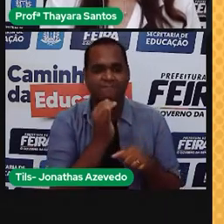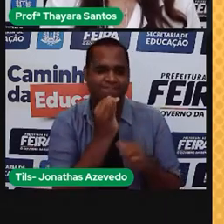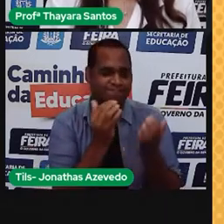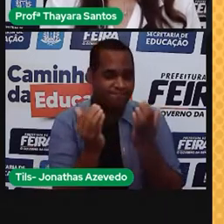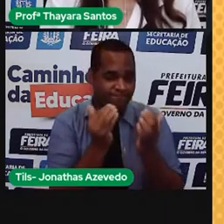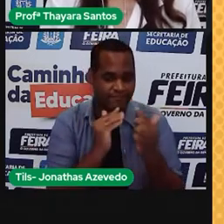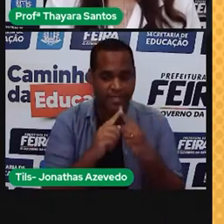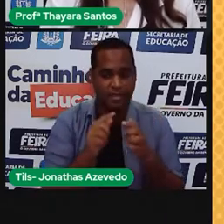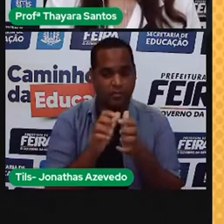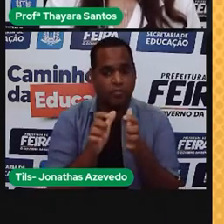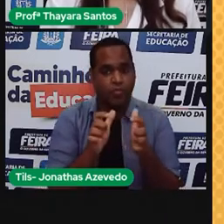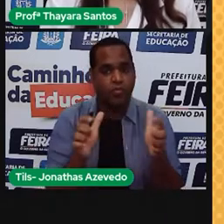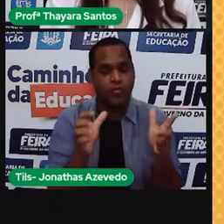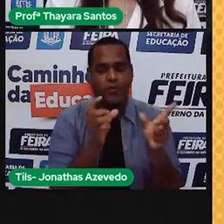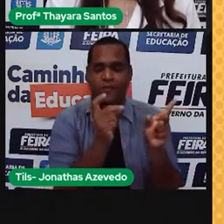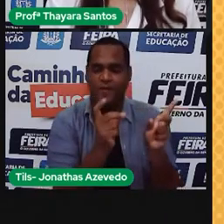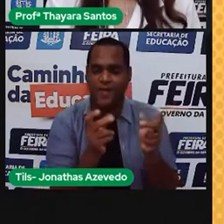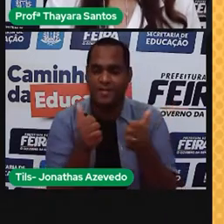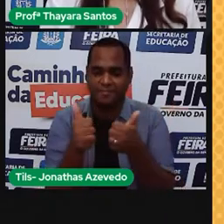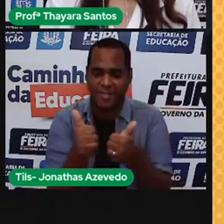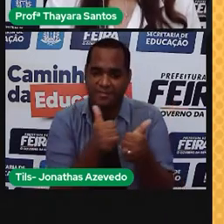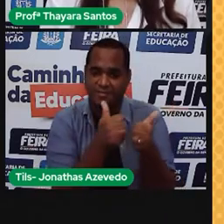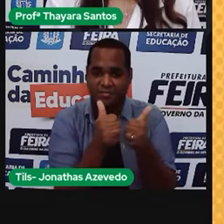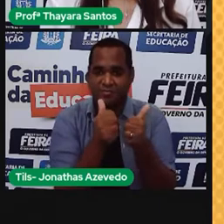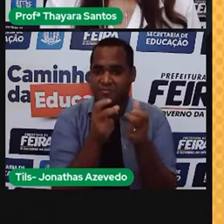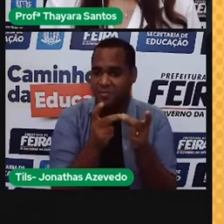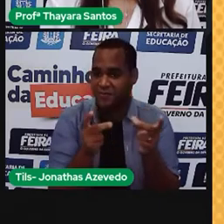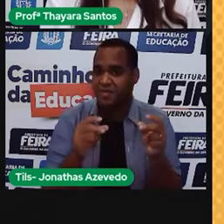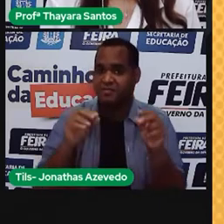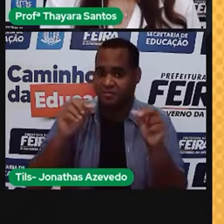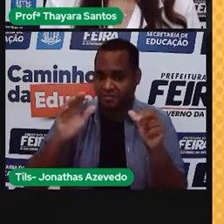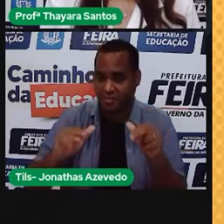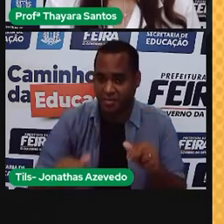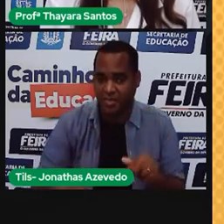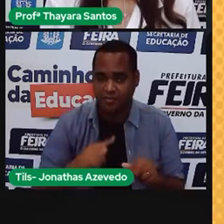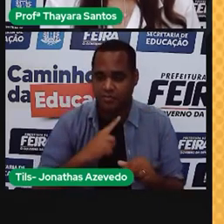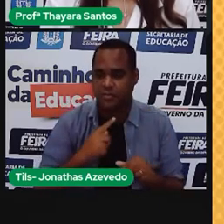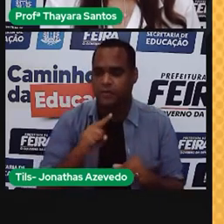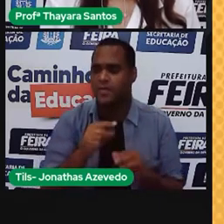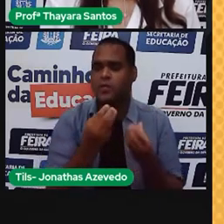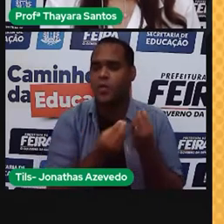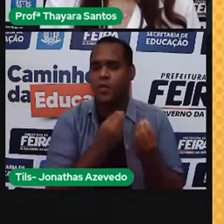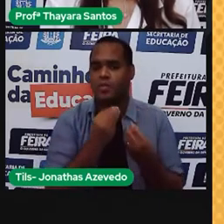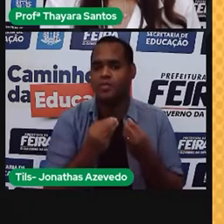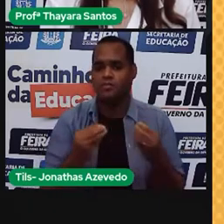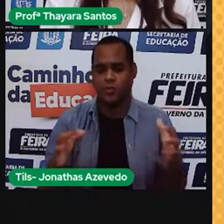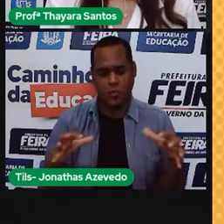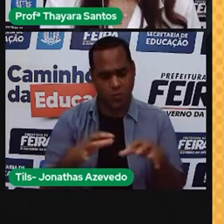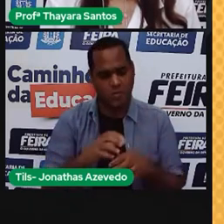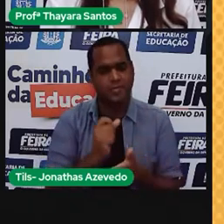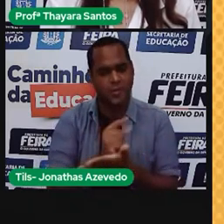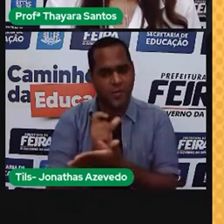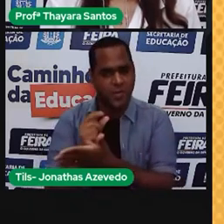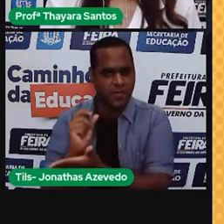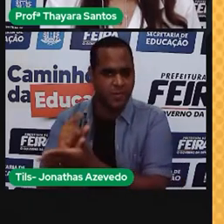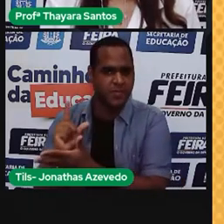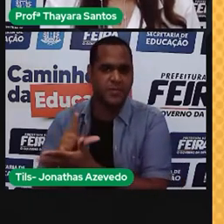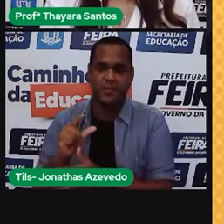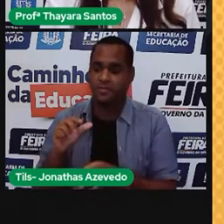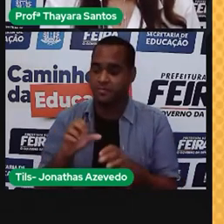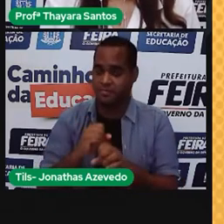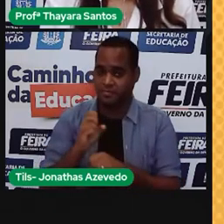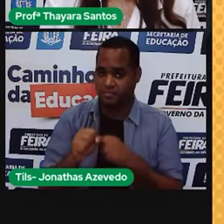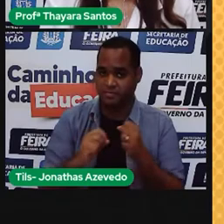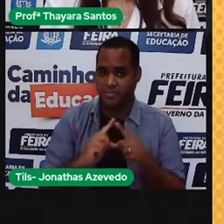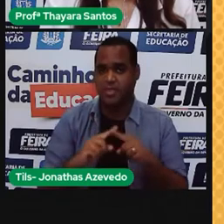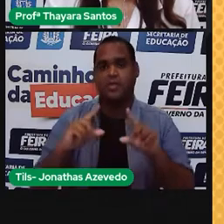boa safra, o preço do tomate está mais acessível, mais barato. O que você faz? Compra bastante tomate. Mas quando